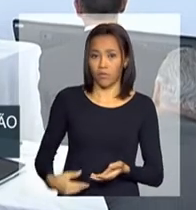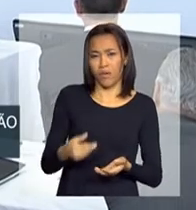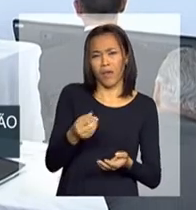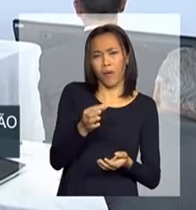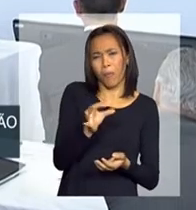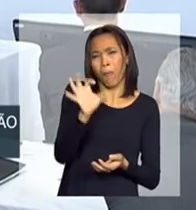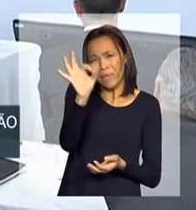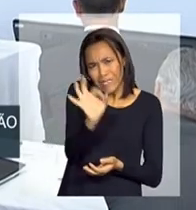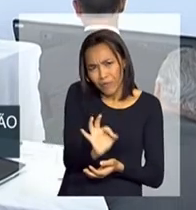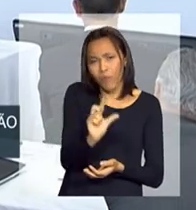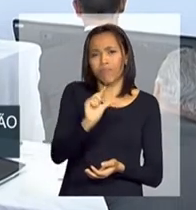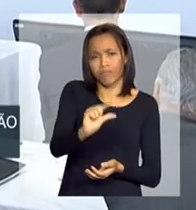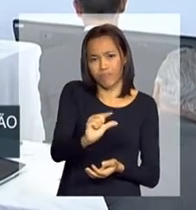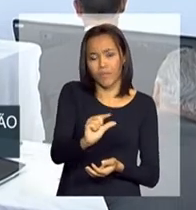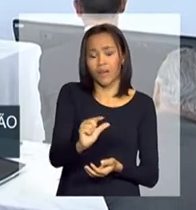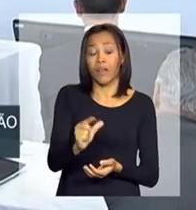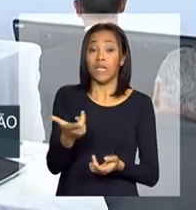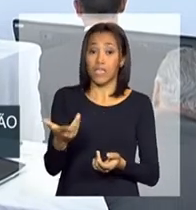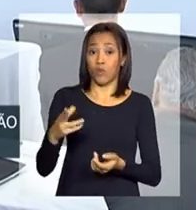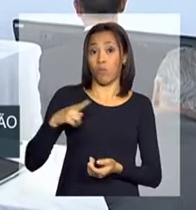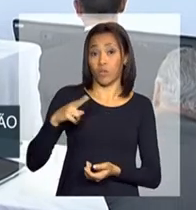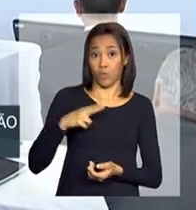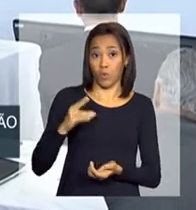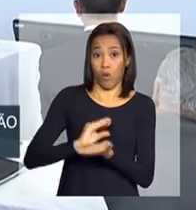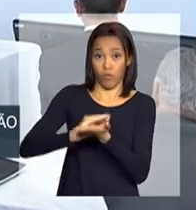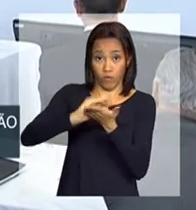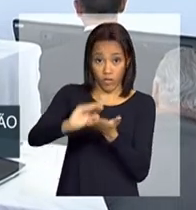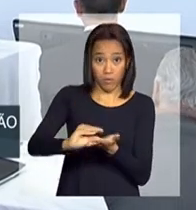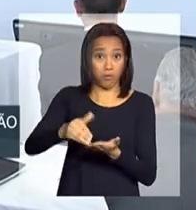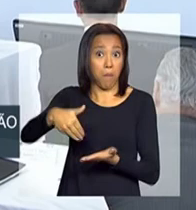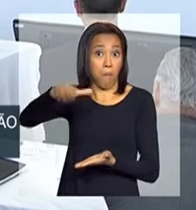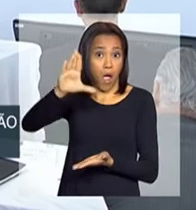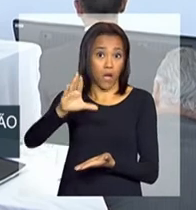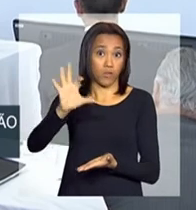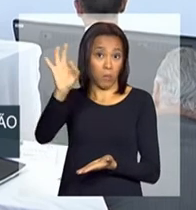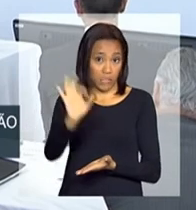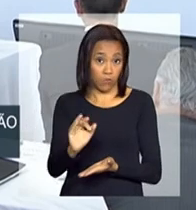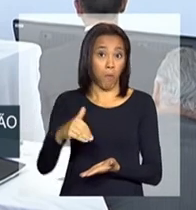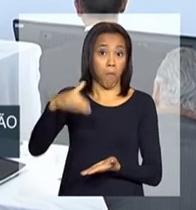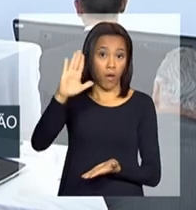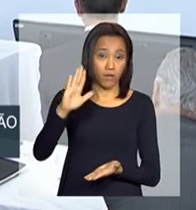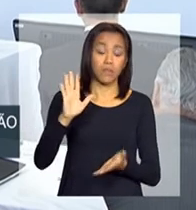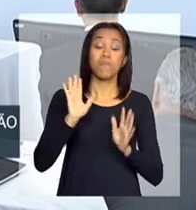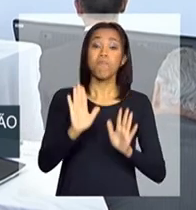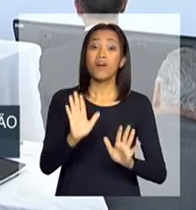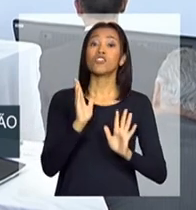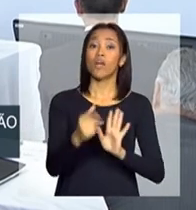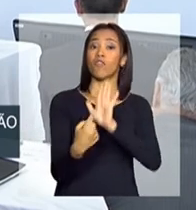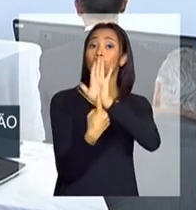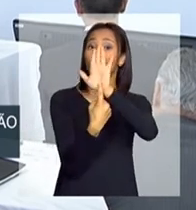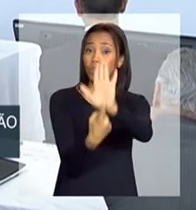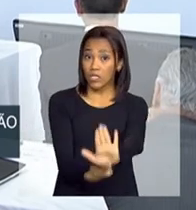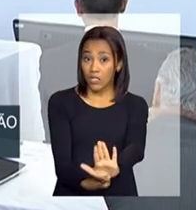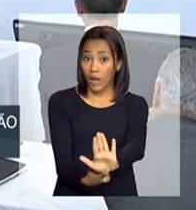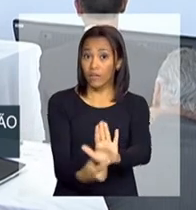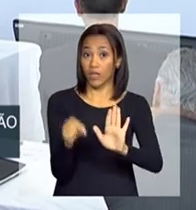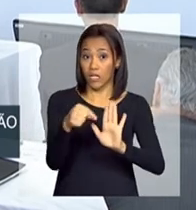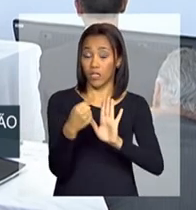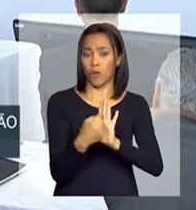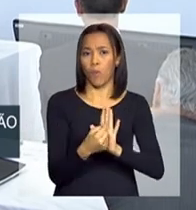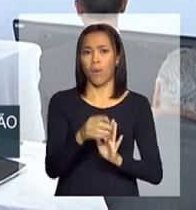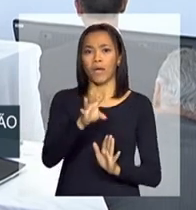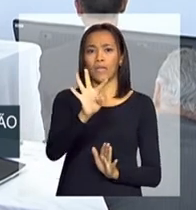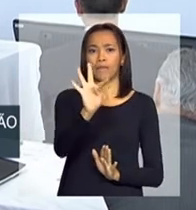percentual e o investimento privado é maior. Mas eu acho que foi mostrado uma tabela muito significativa.